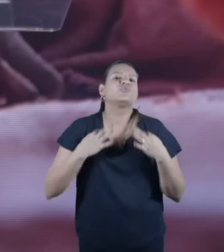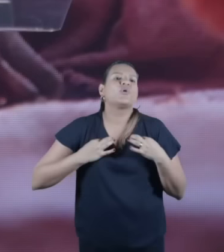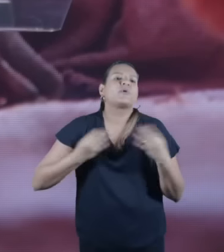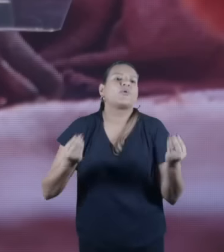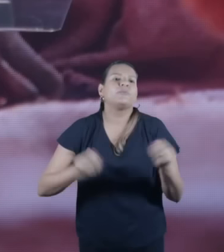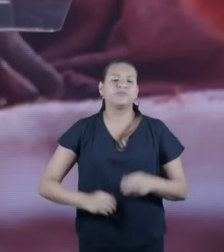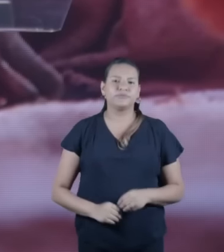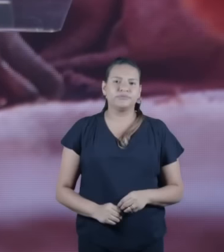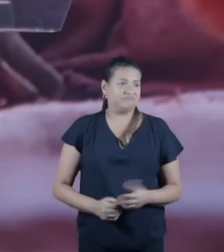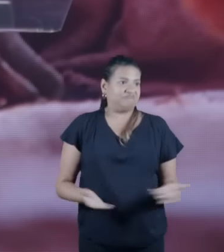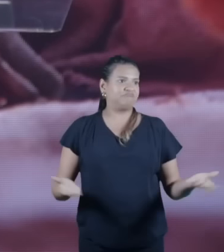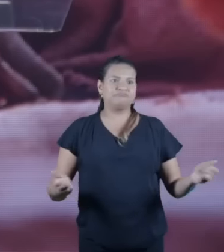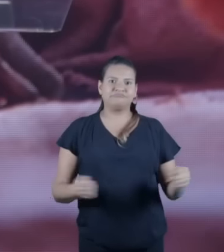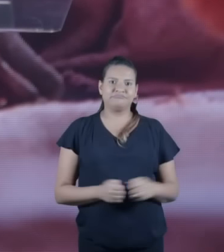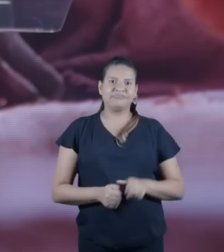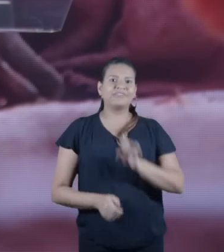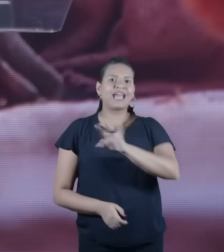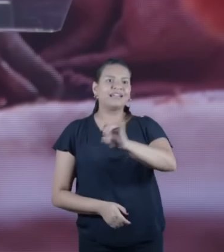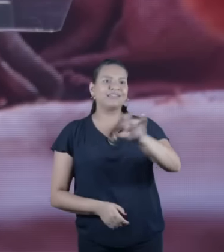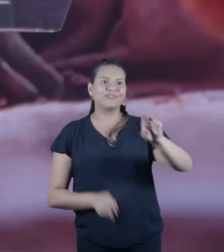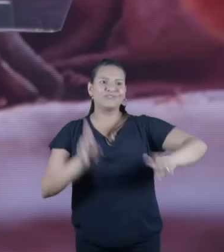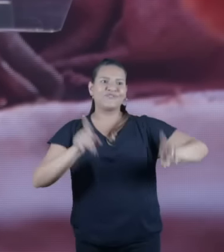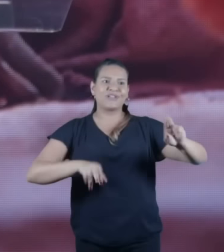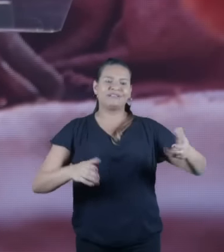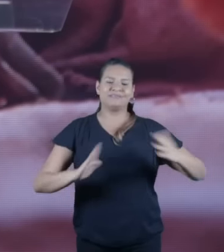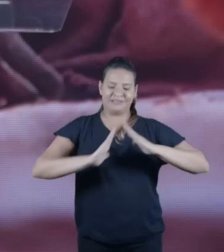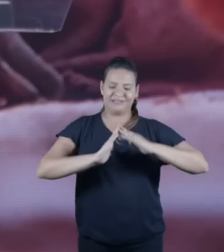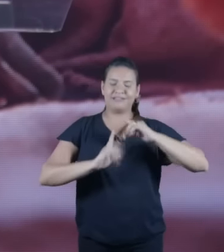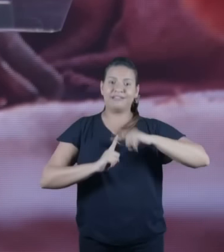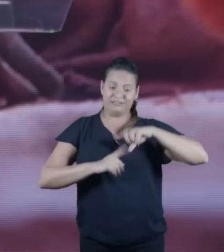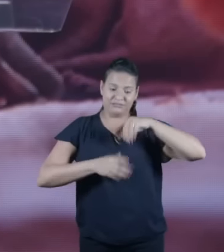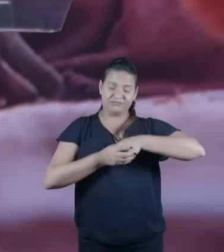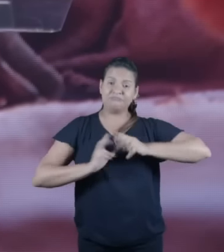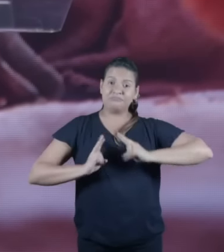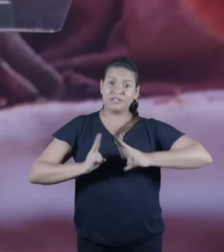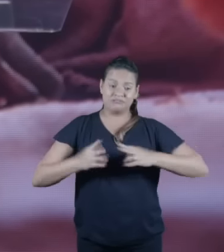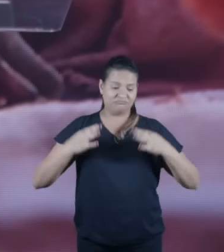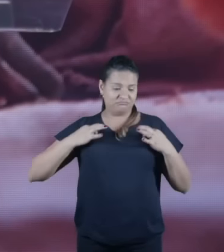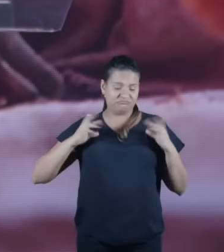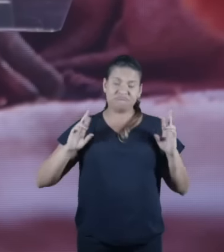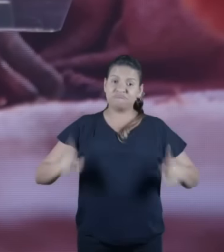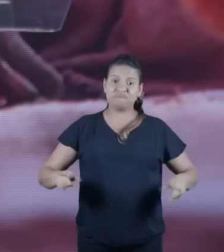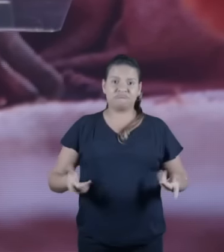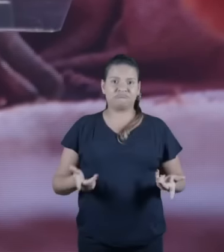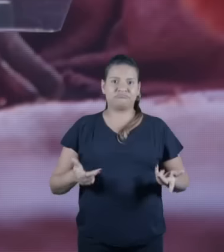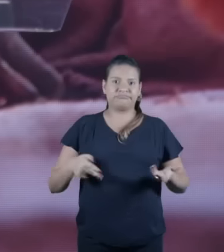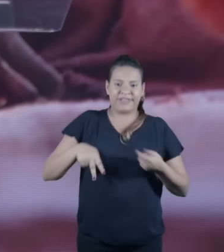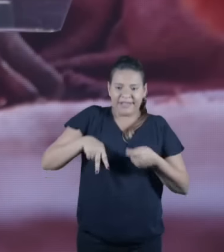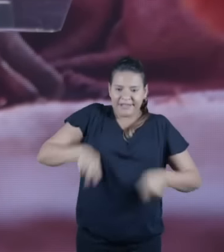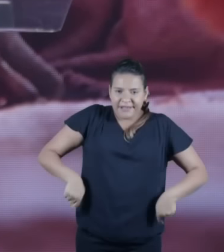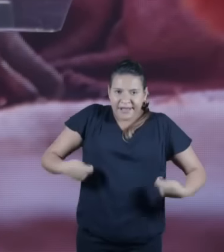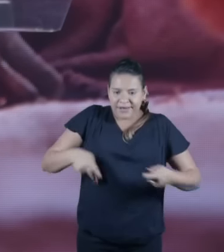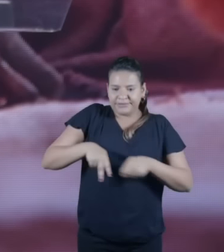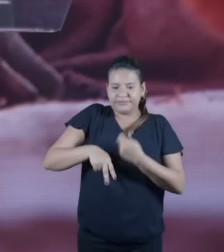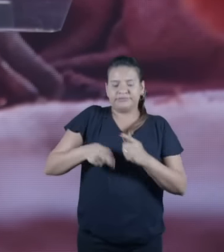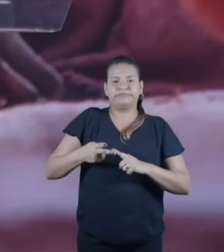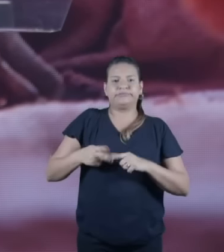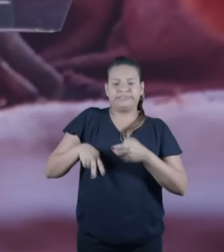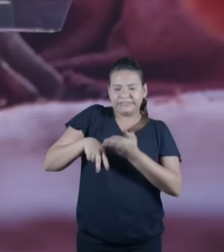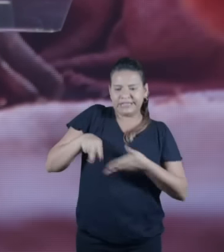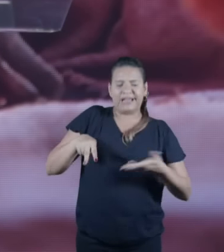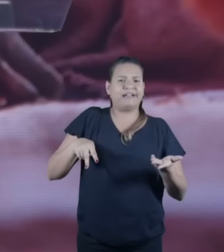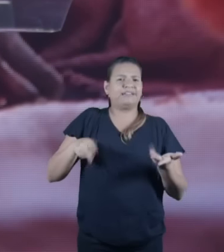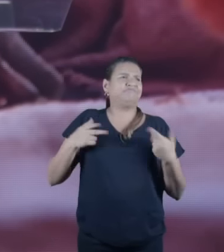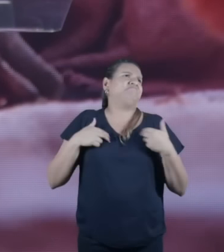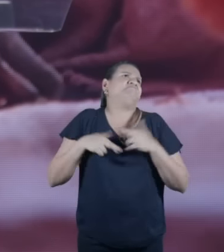na igreja cada um se veste de uma maneira diferente cada um tem a sua maneira diferente de se conectar com Deus e com Jesus no povo